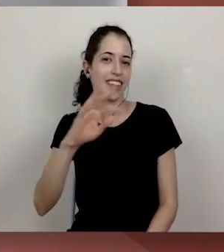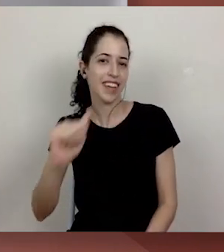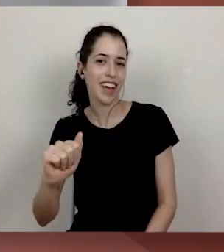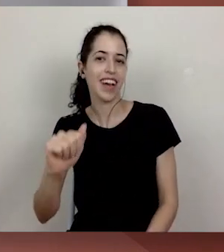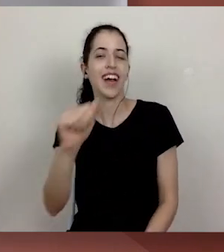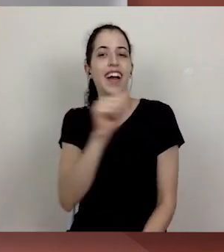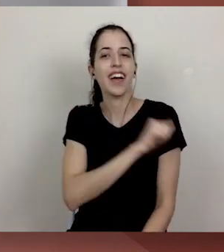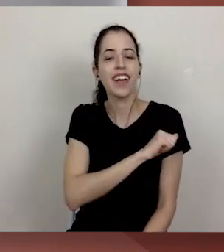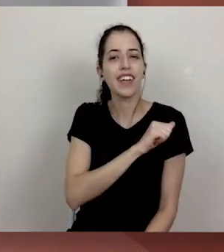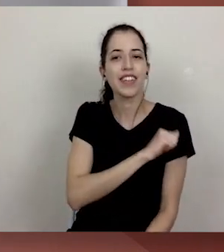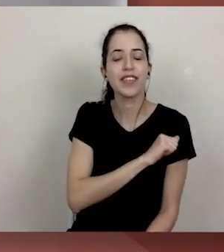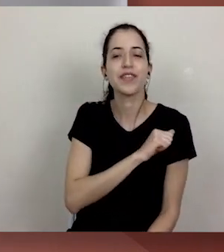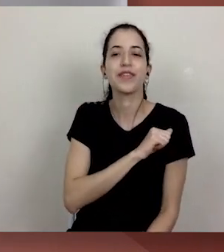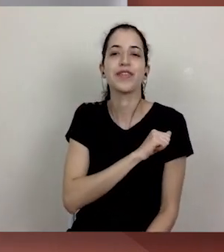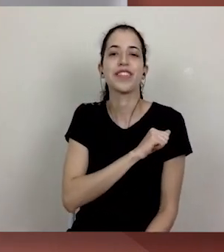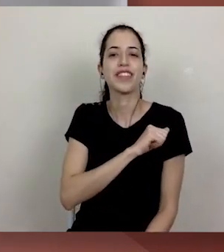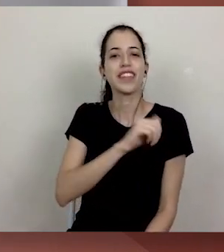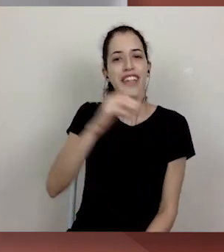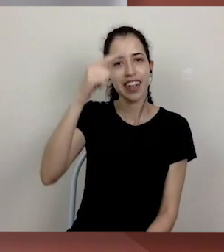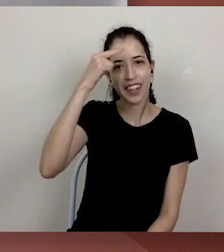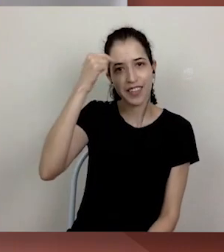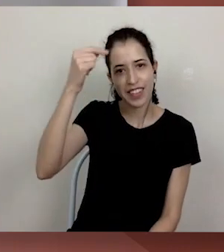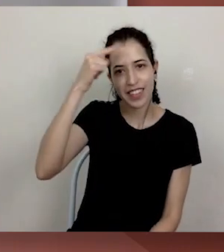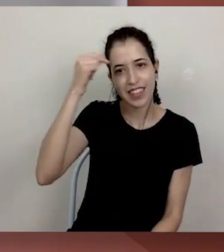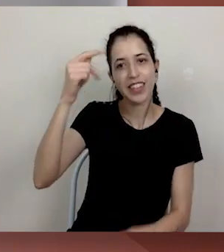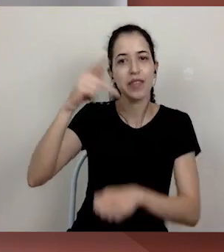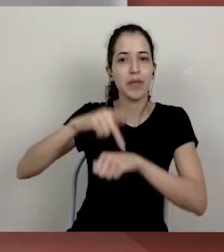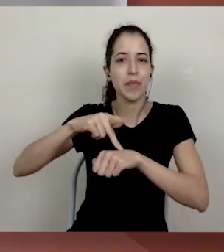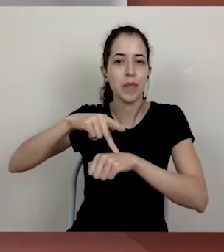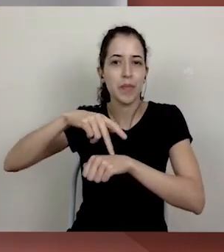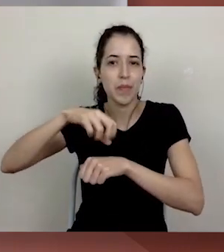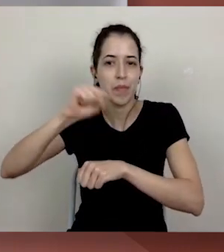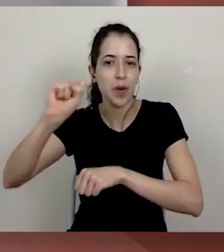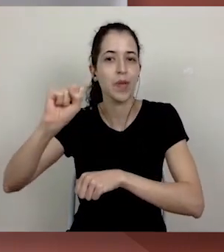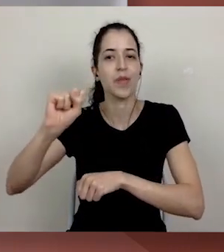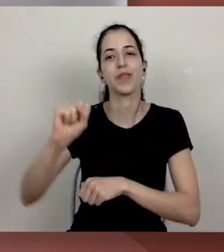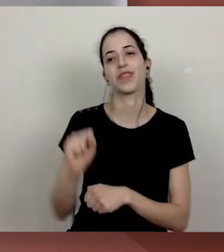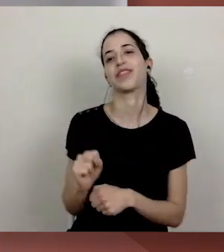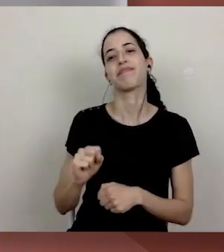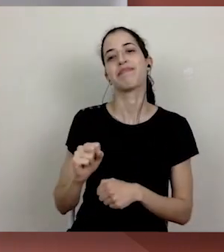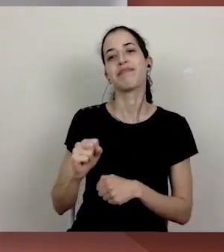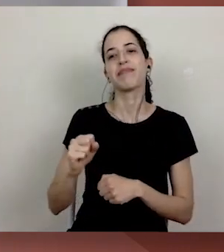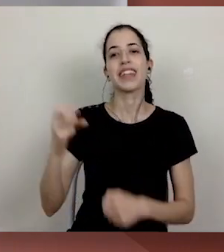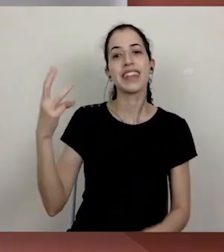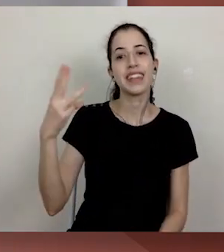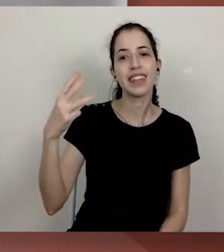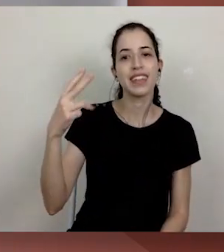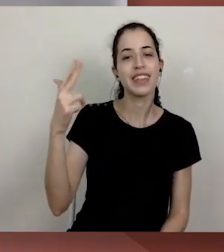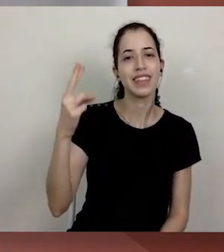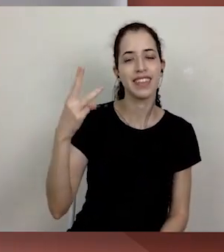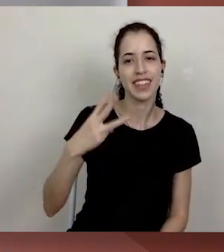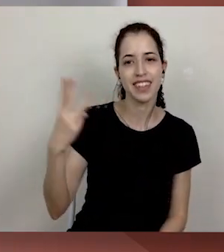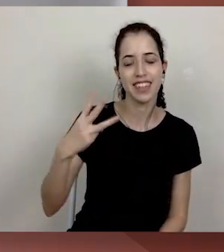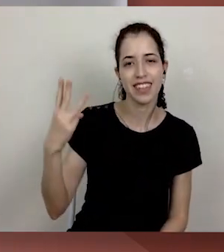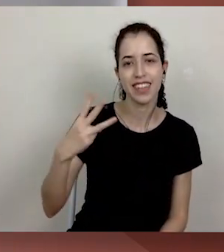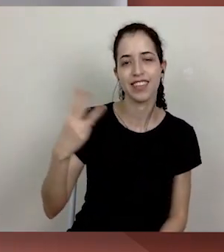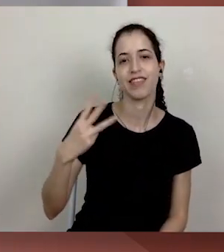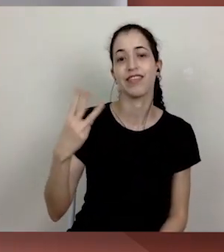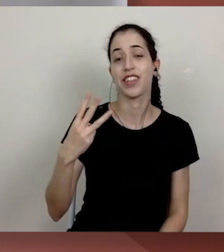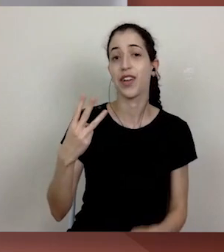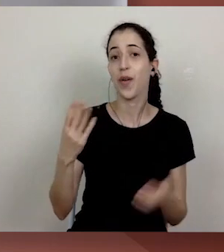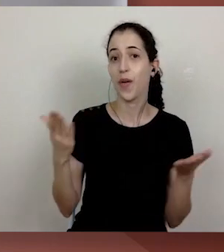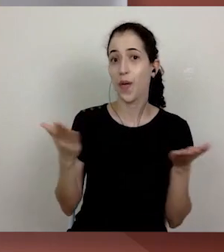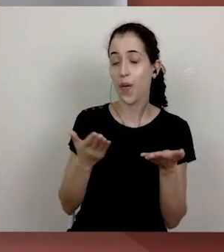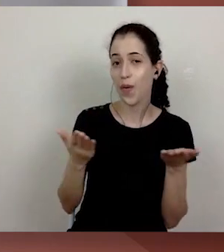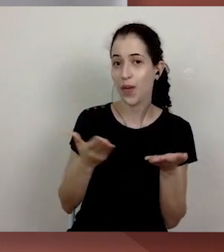-graduação, terceirizadas, todas vocês que como eu, hoje, estão nesse lugar de fala